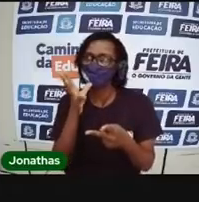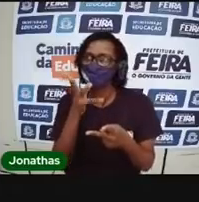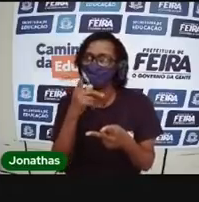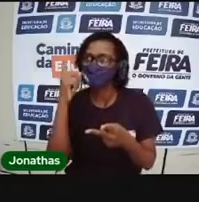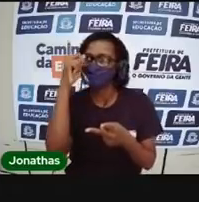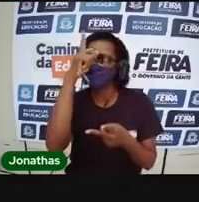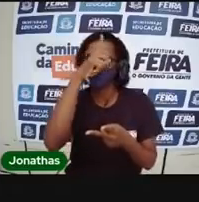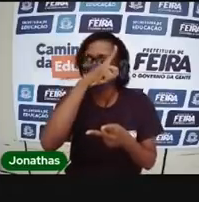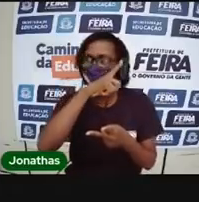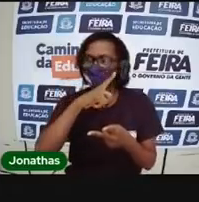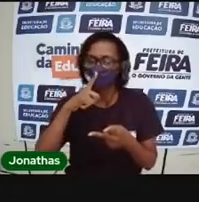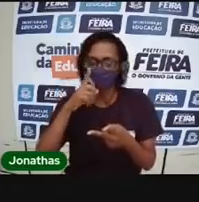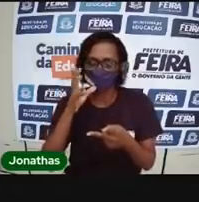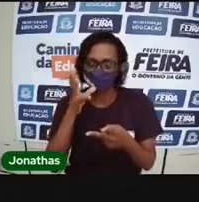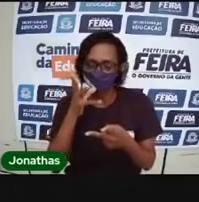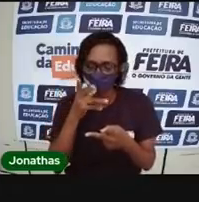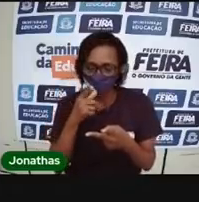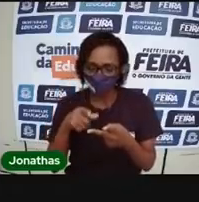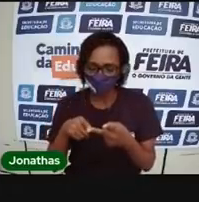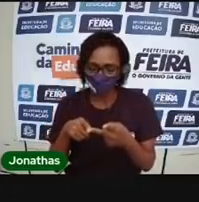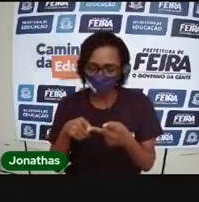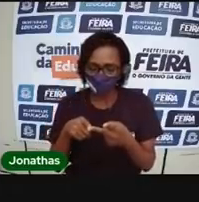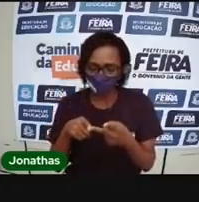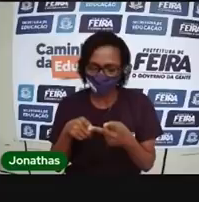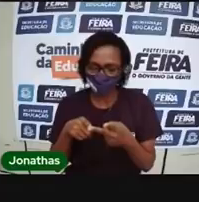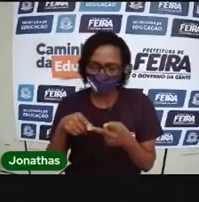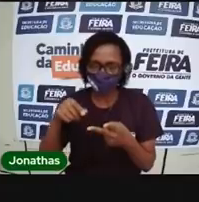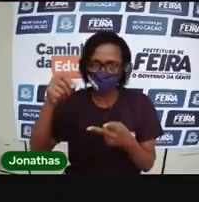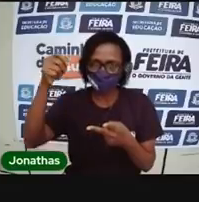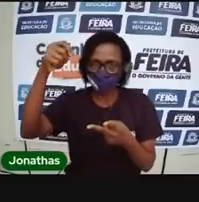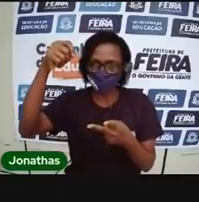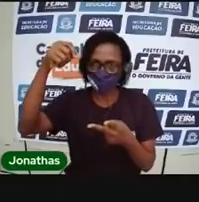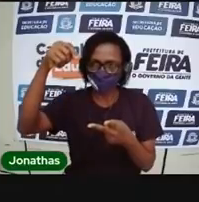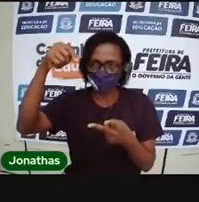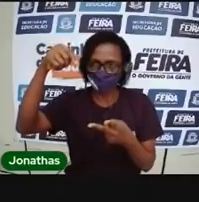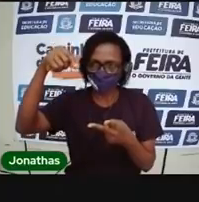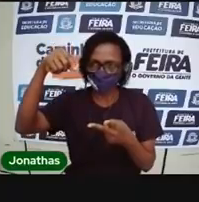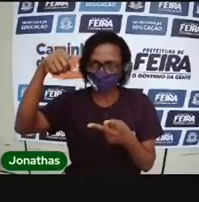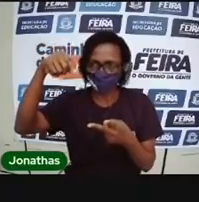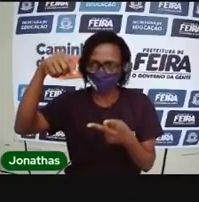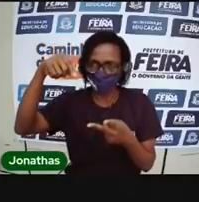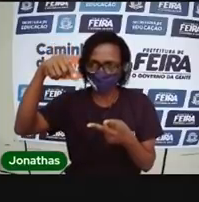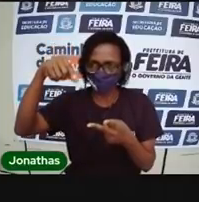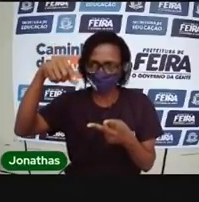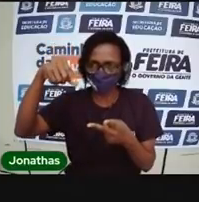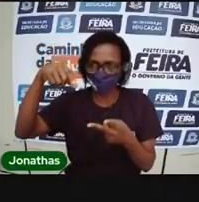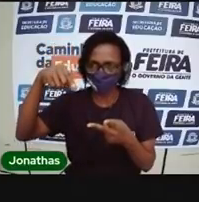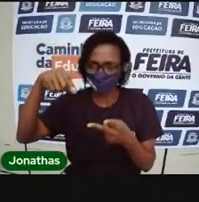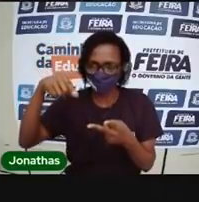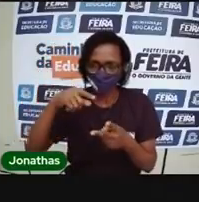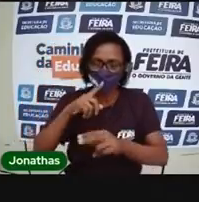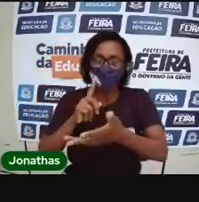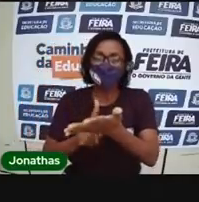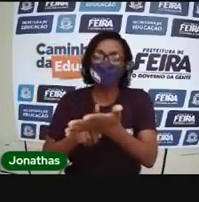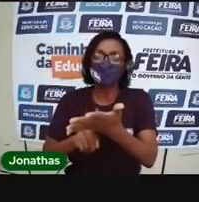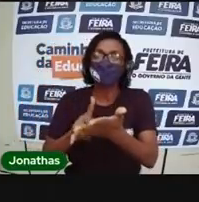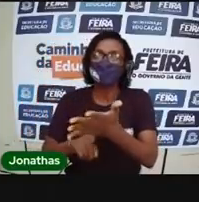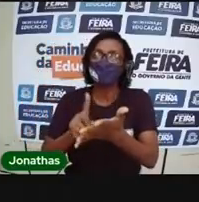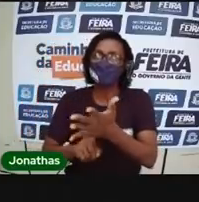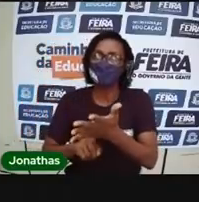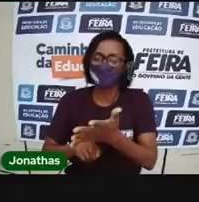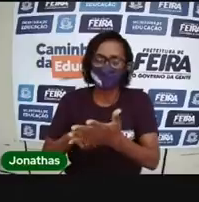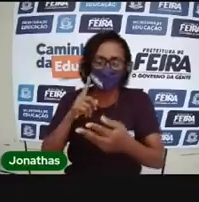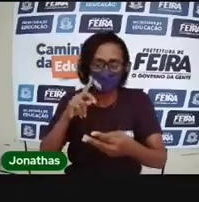O homem, ou a pessoa que estivesse manipulando, queria marcar um compromisso para daqui a uma hora. Pegava a